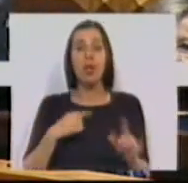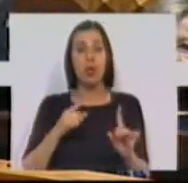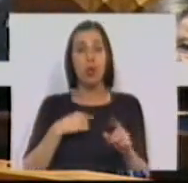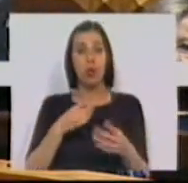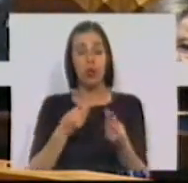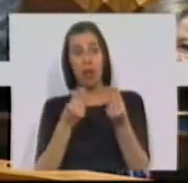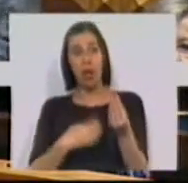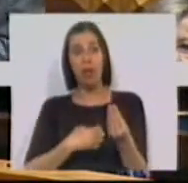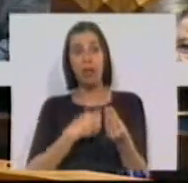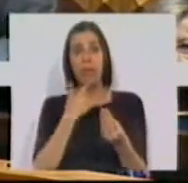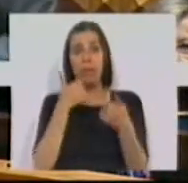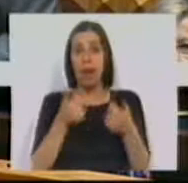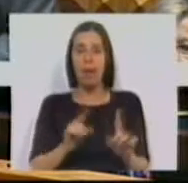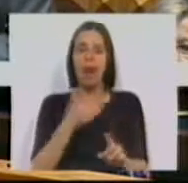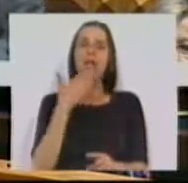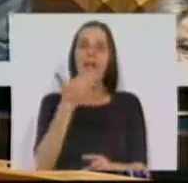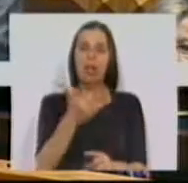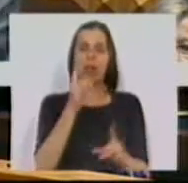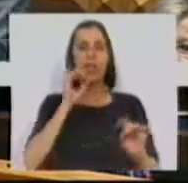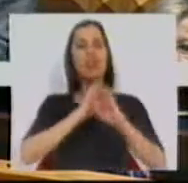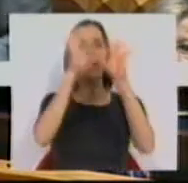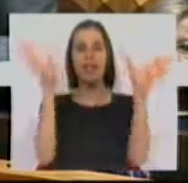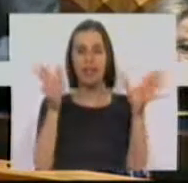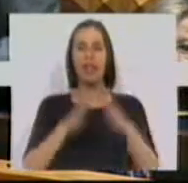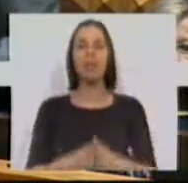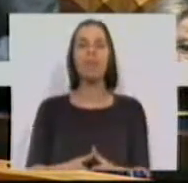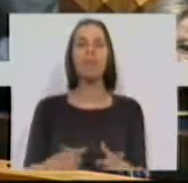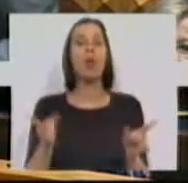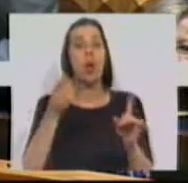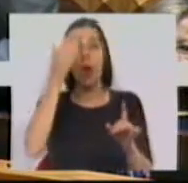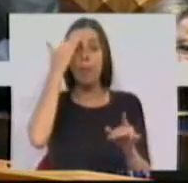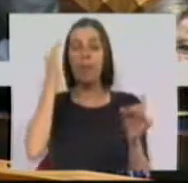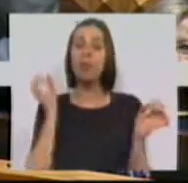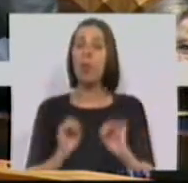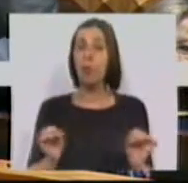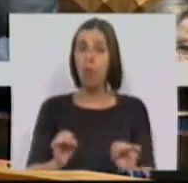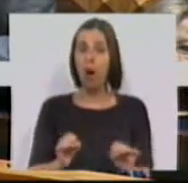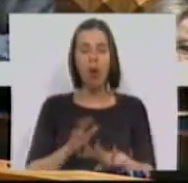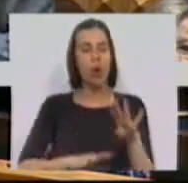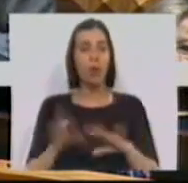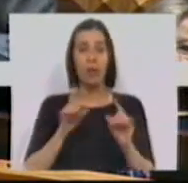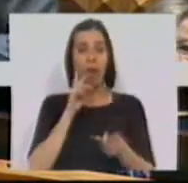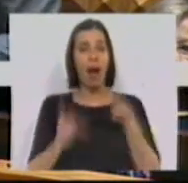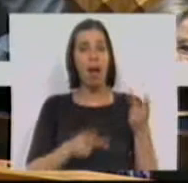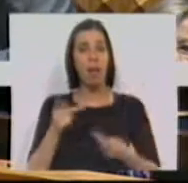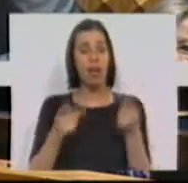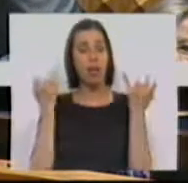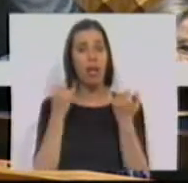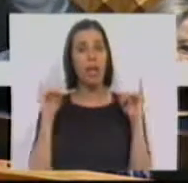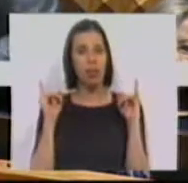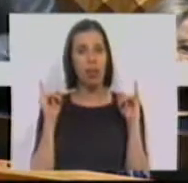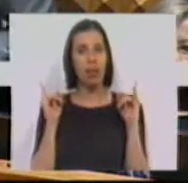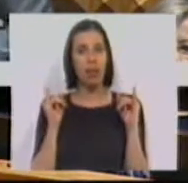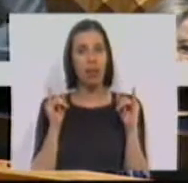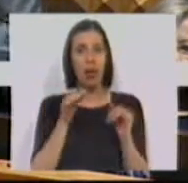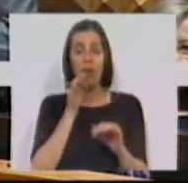estiver a interpretar corretamente, fará o favor de o esclarecer que não está prevista, nem se fará nenhuma avaliação independente,